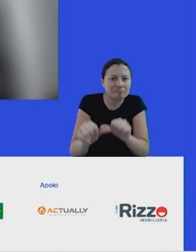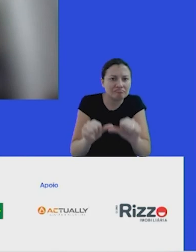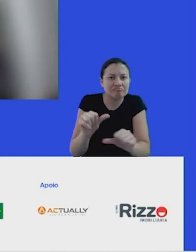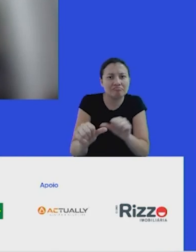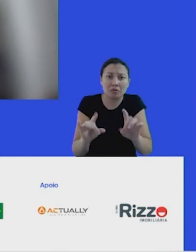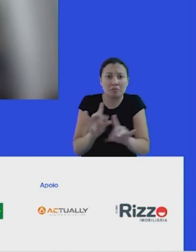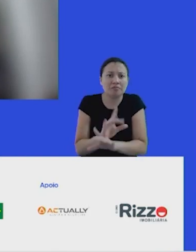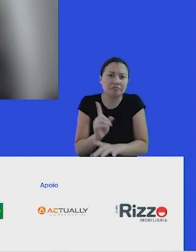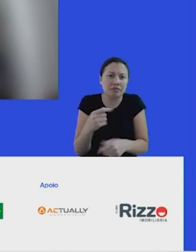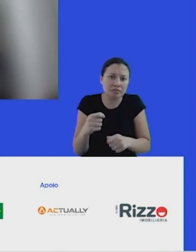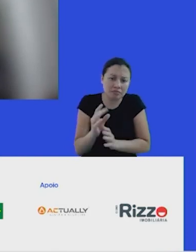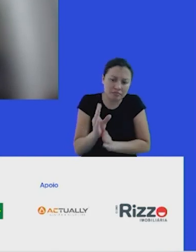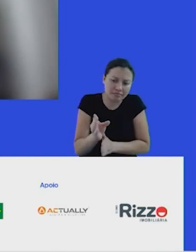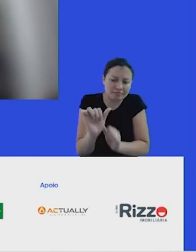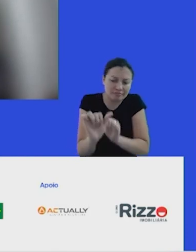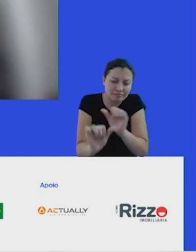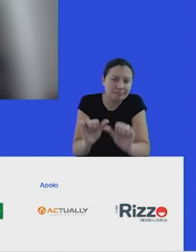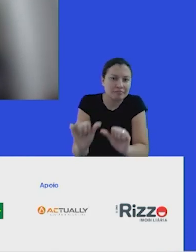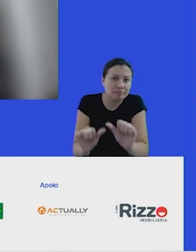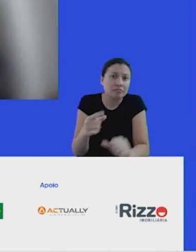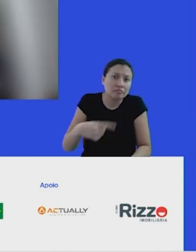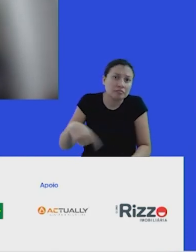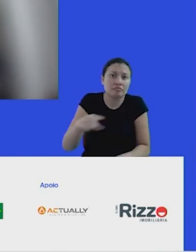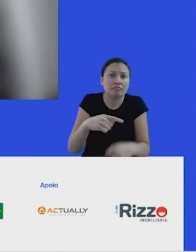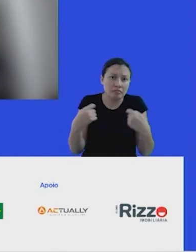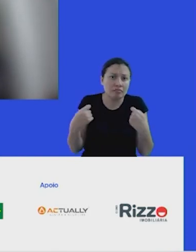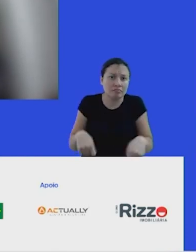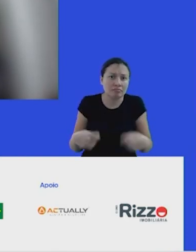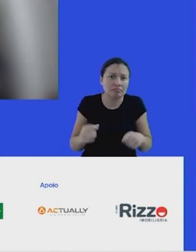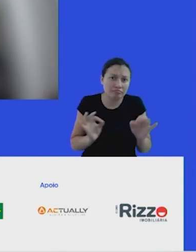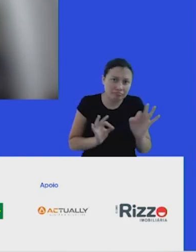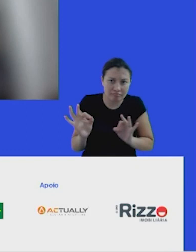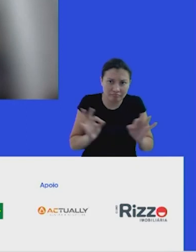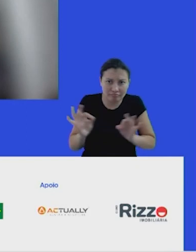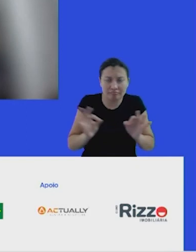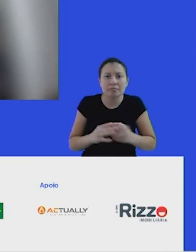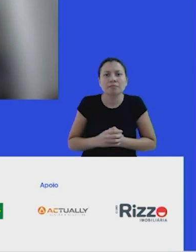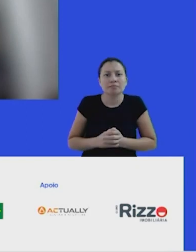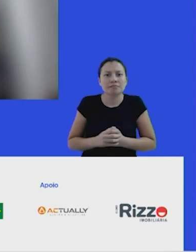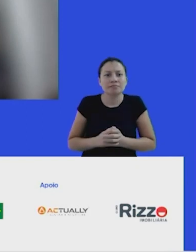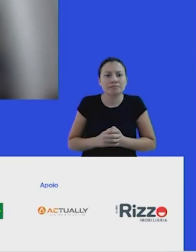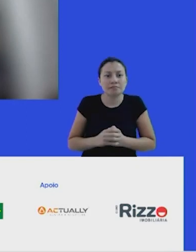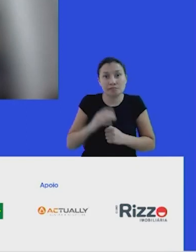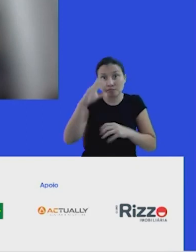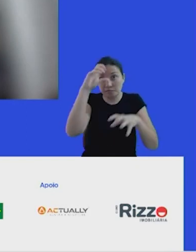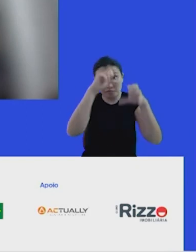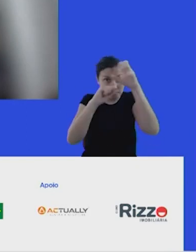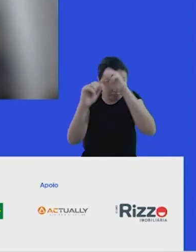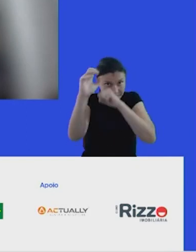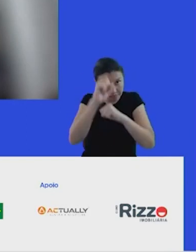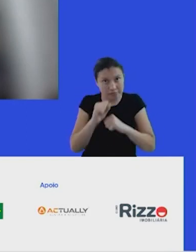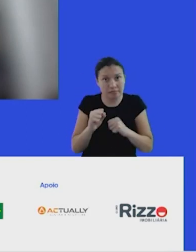construída e que nós precisamos nos desconstruir e nos reconstruir ao longo dessa jornada como aprendizes, de fato.